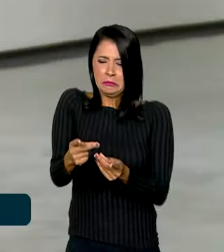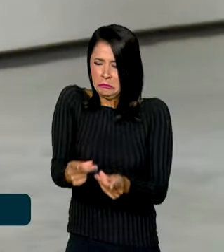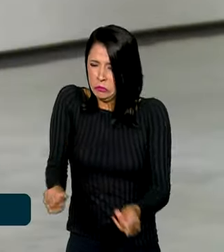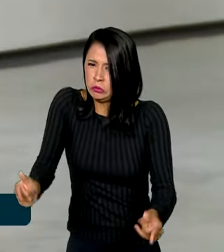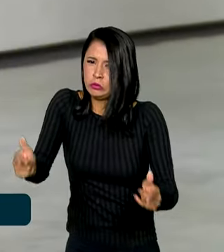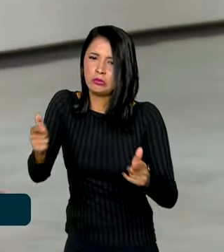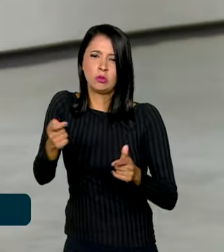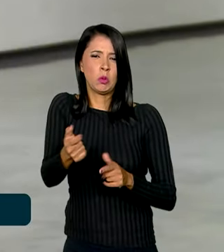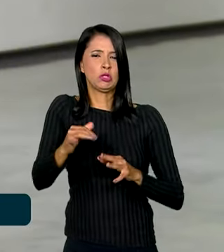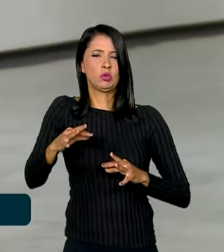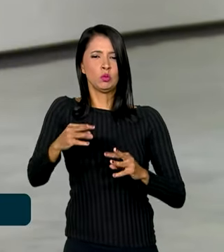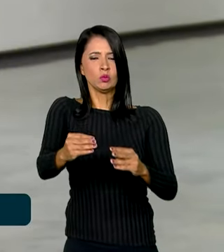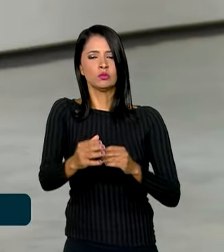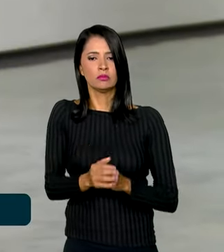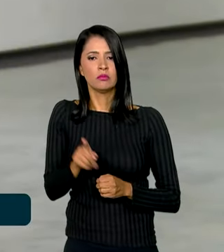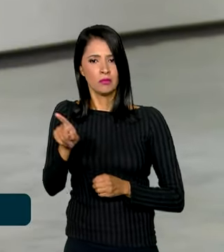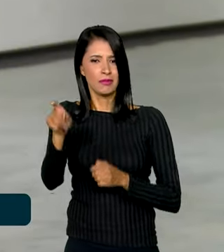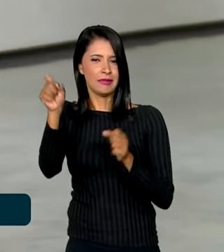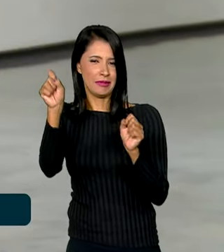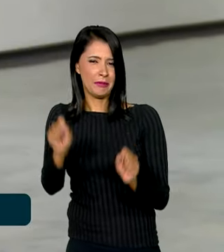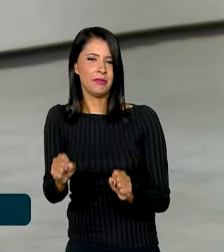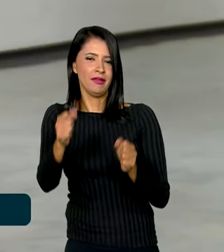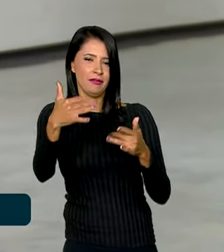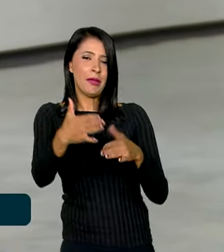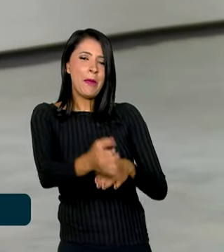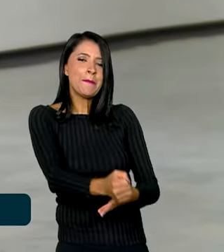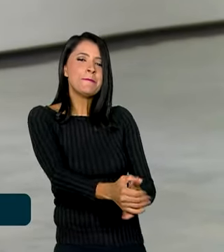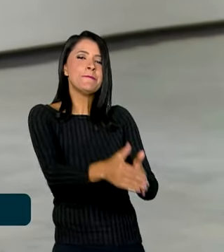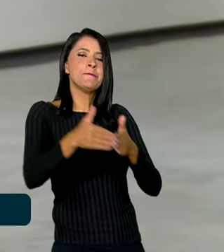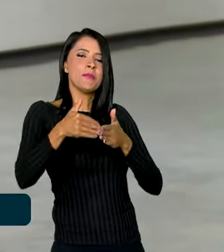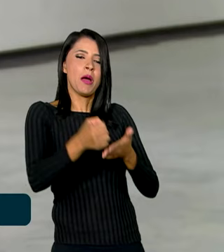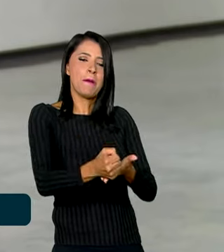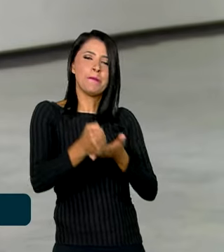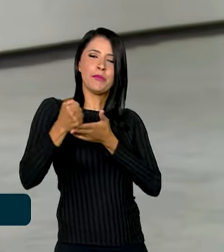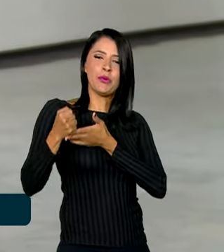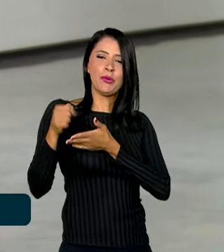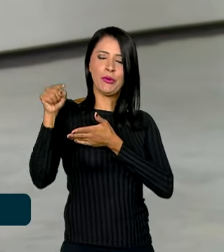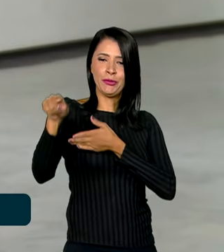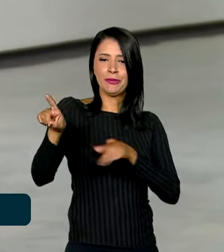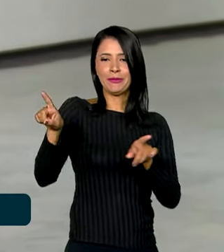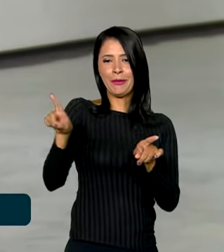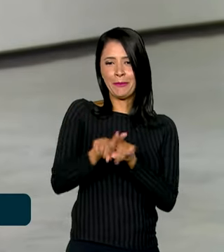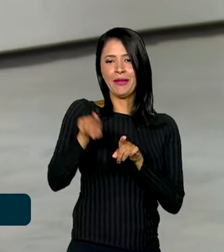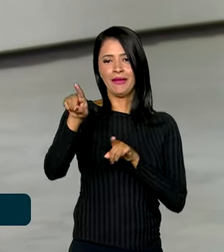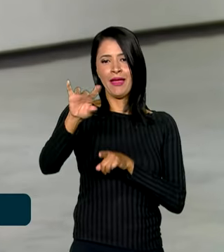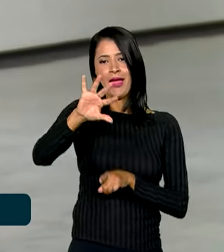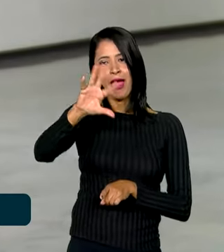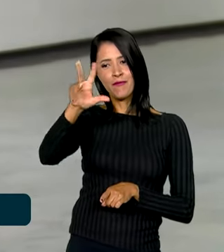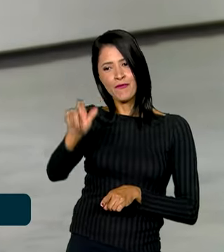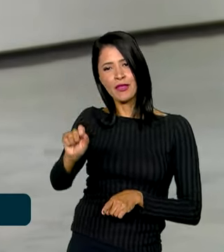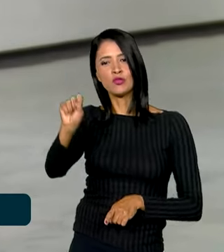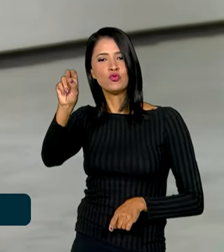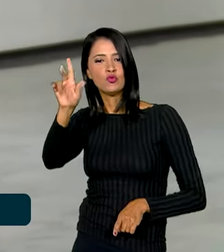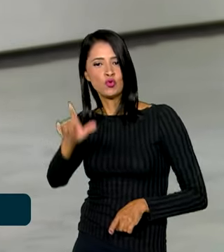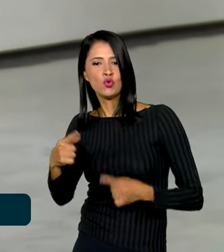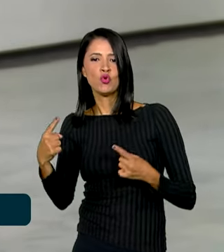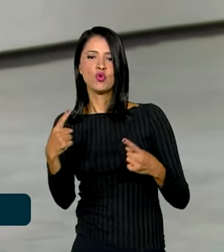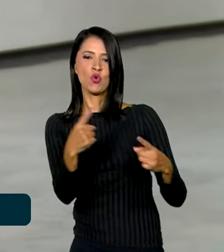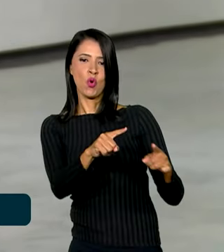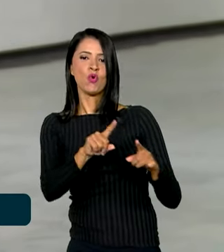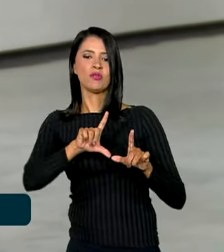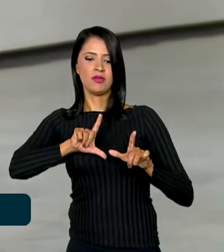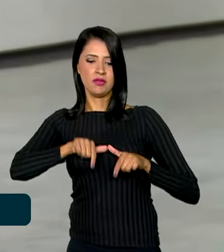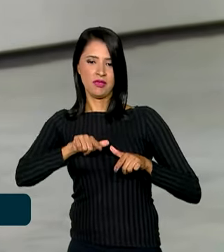O embaixador disse ter pedido o apoio do Brasil ao processo da África do Sul contra Israel na corte de Haia.